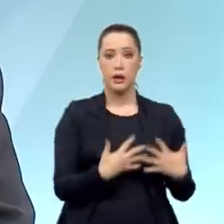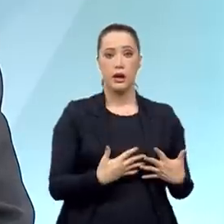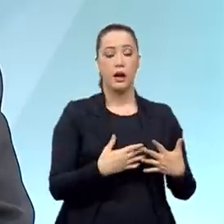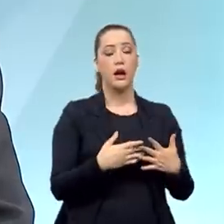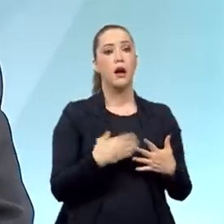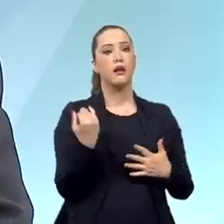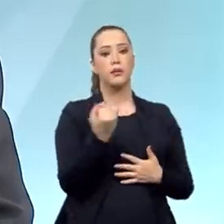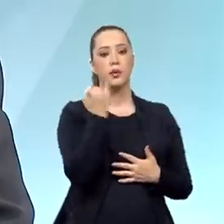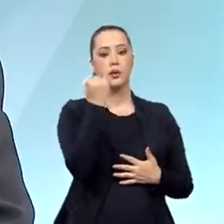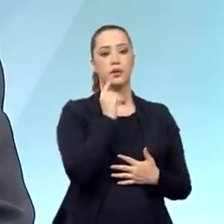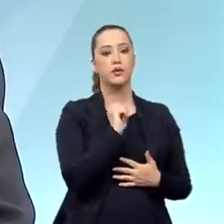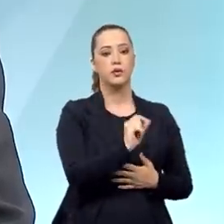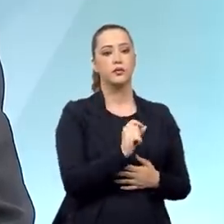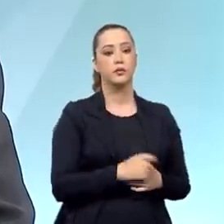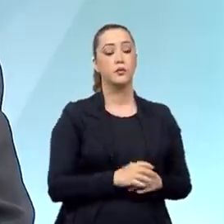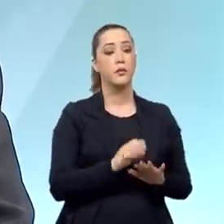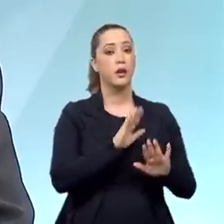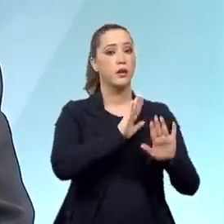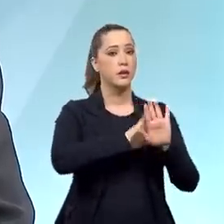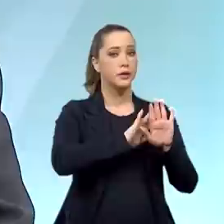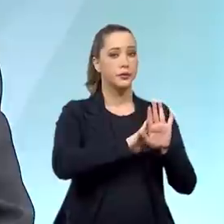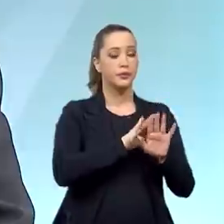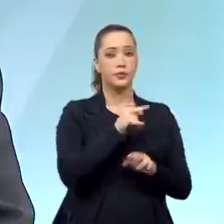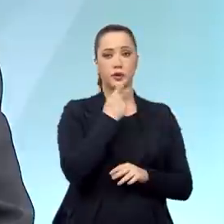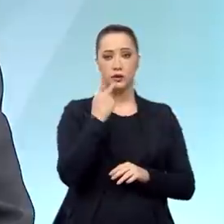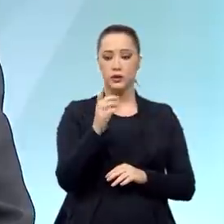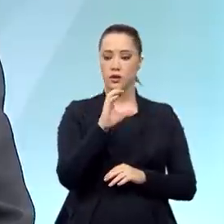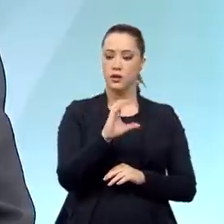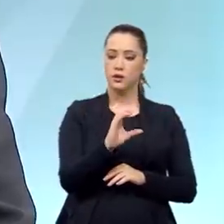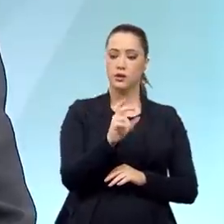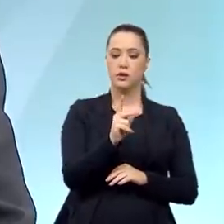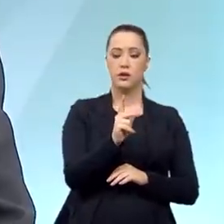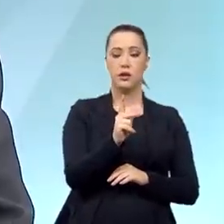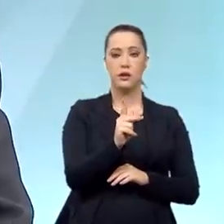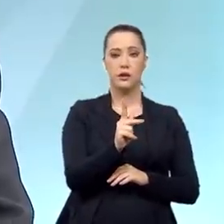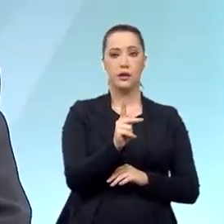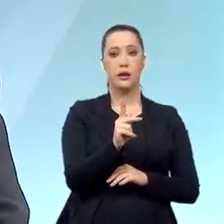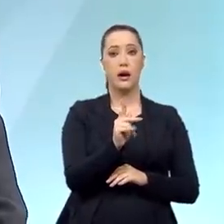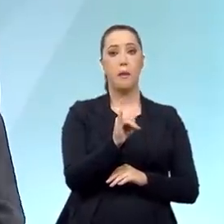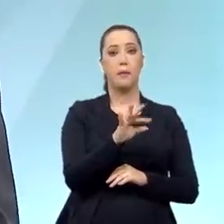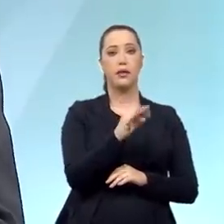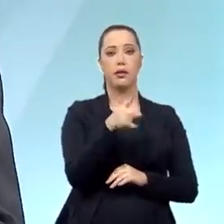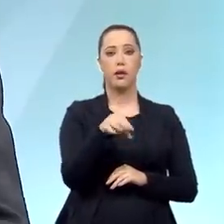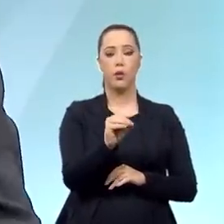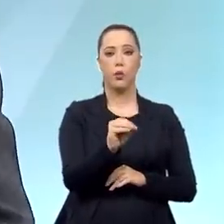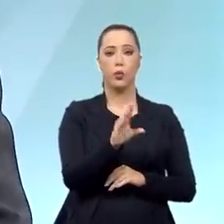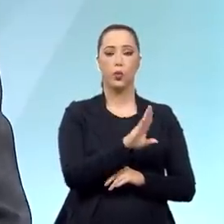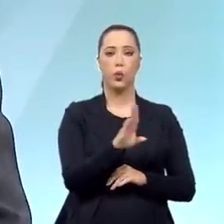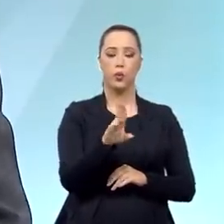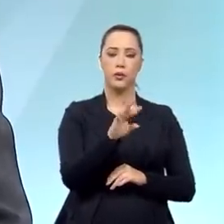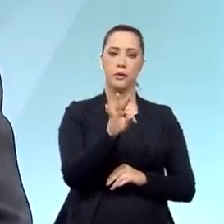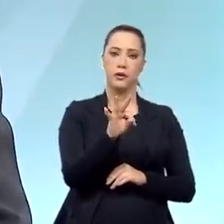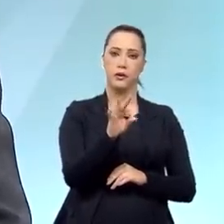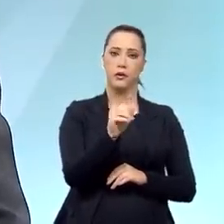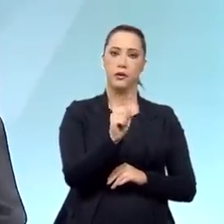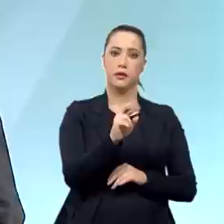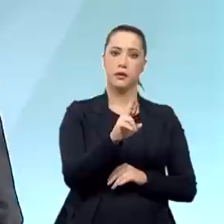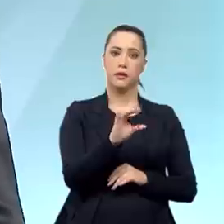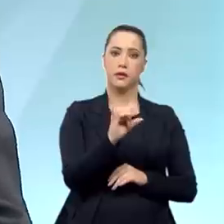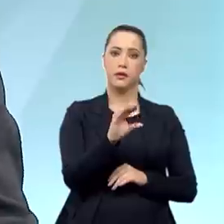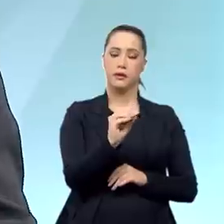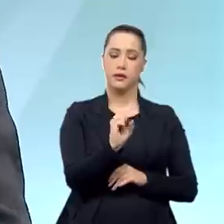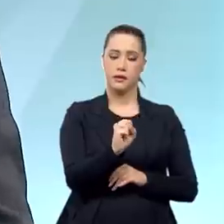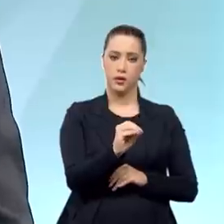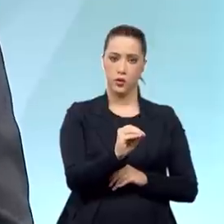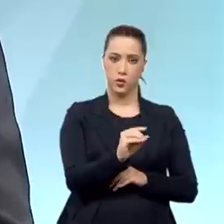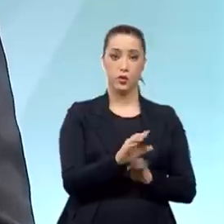interessante, que diz respeito ao capitão Tarcísio Bueno. Ele participou de um evento conhecido como a Patrulha dos